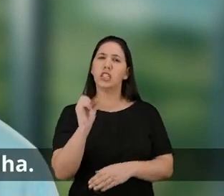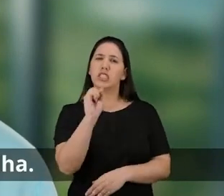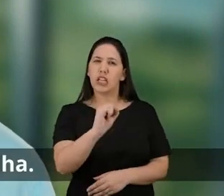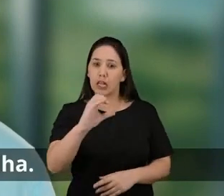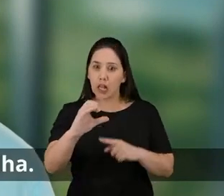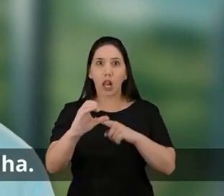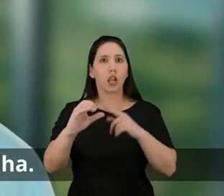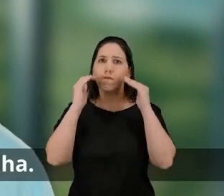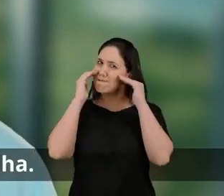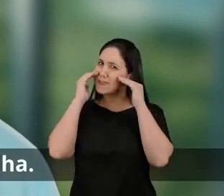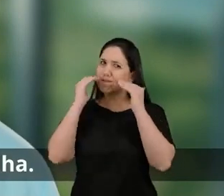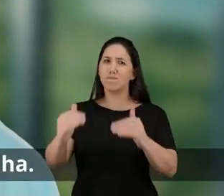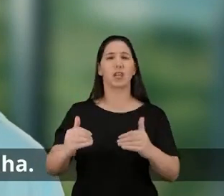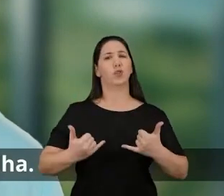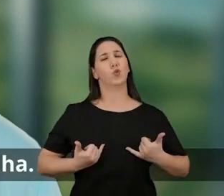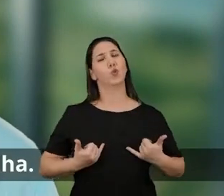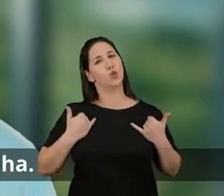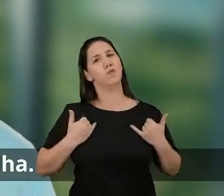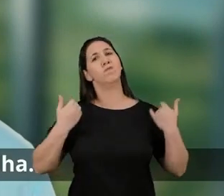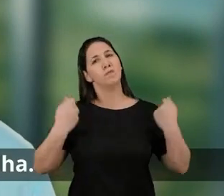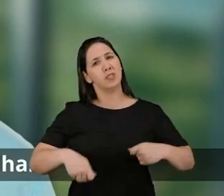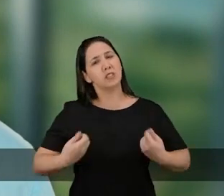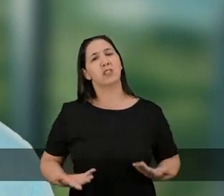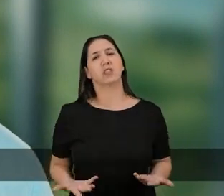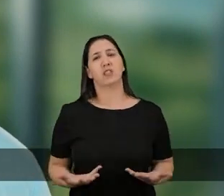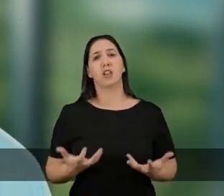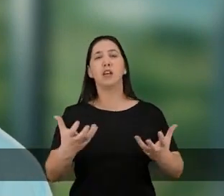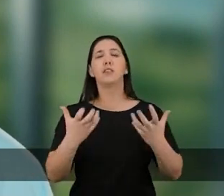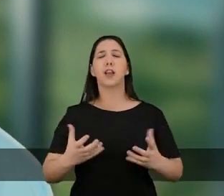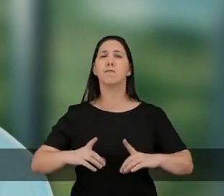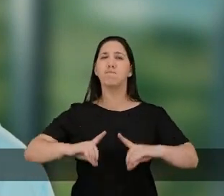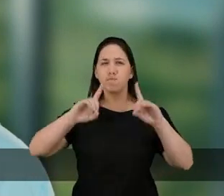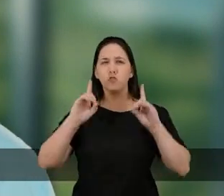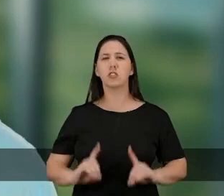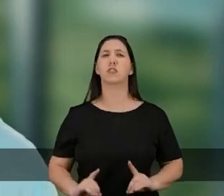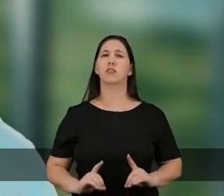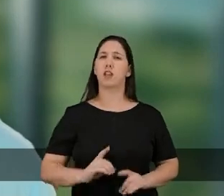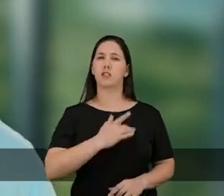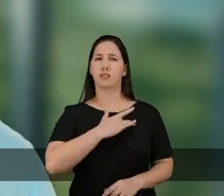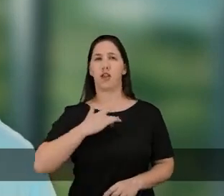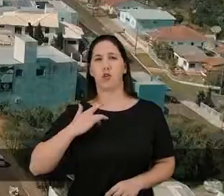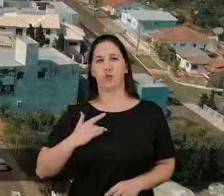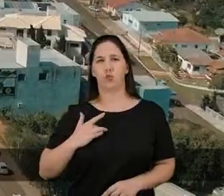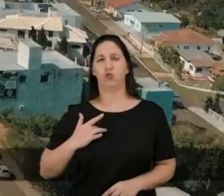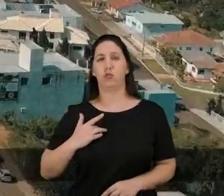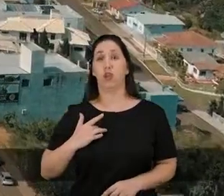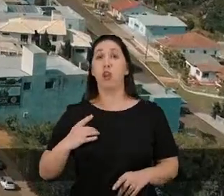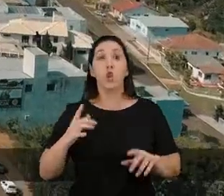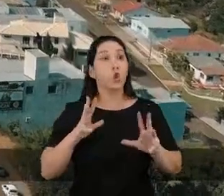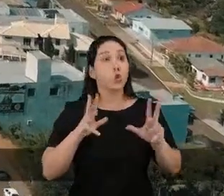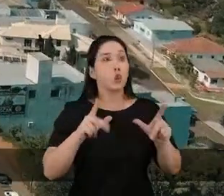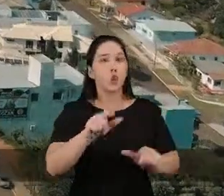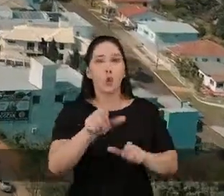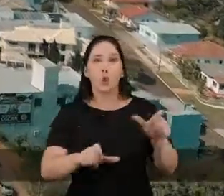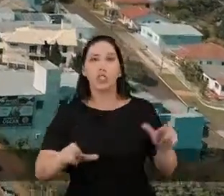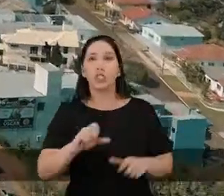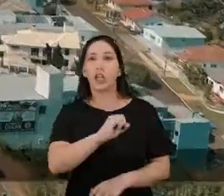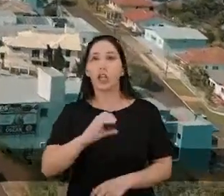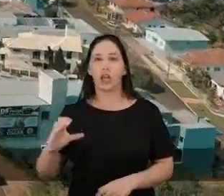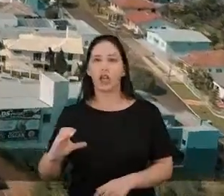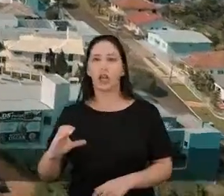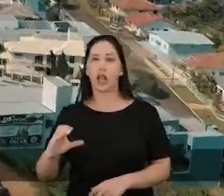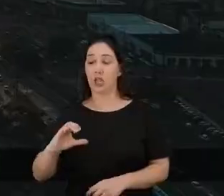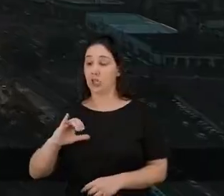respeito à Santa Catarina que tanto nos orgulha. Exigimos dignidade na saúde. Todo catarinense, de